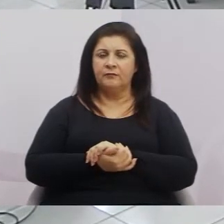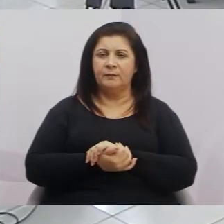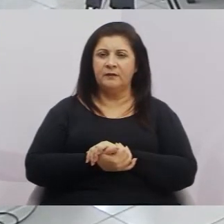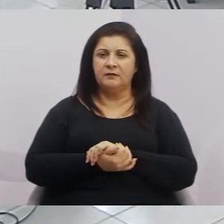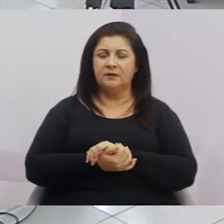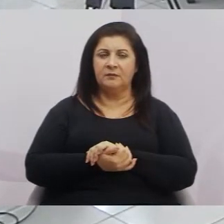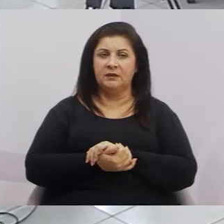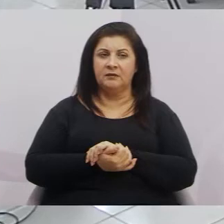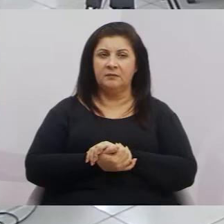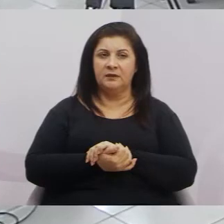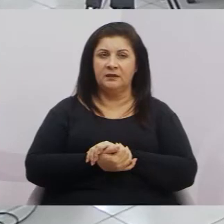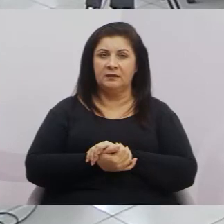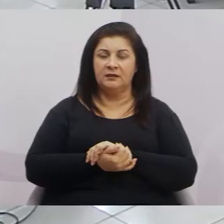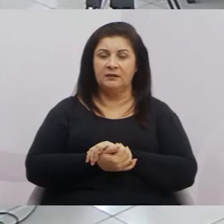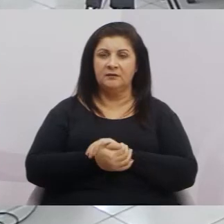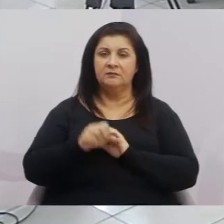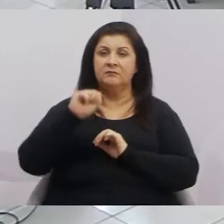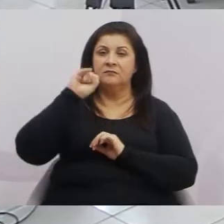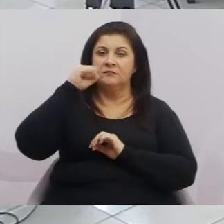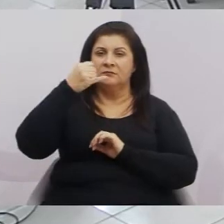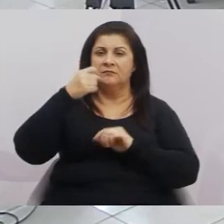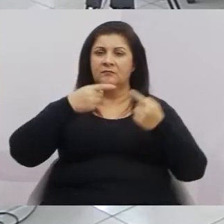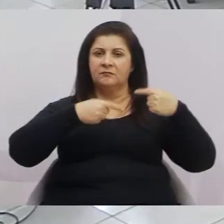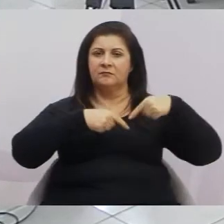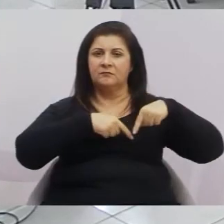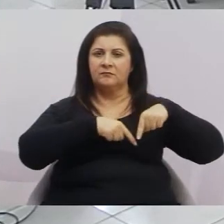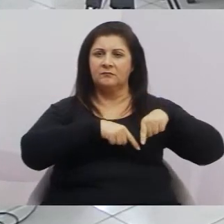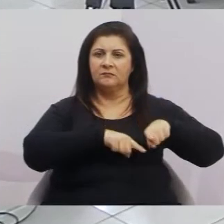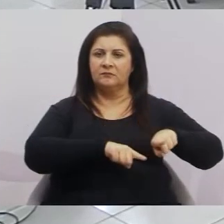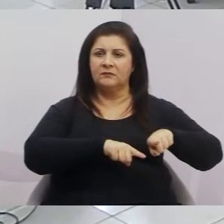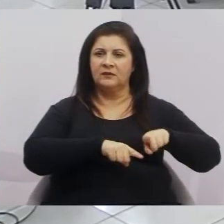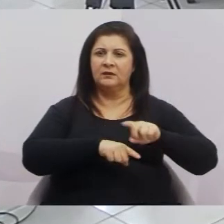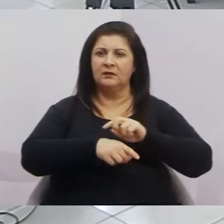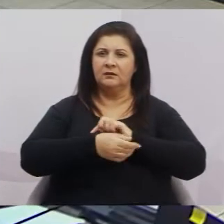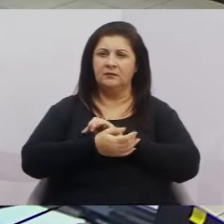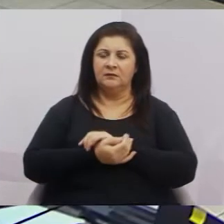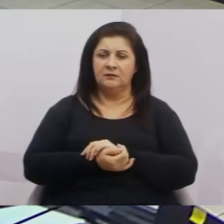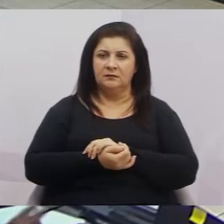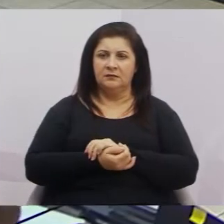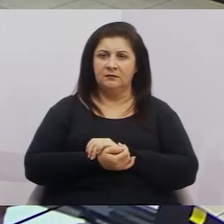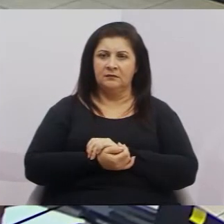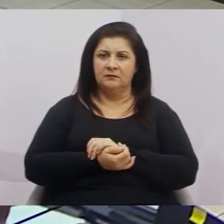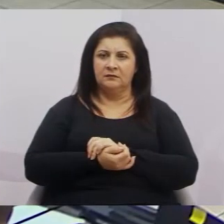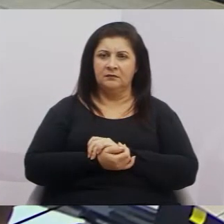A emenda nº 1 está em votação. que forem contrário, por favor, se manifestem levantando os braços.